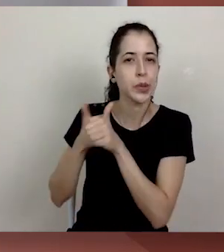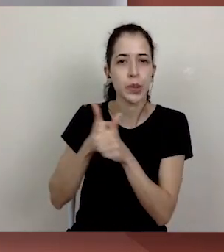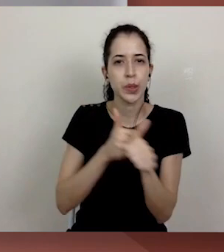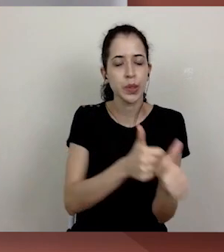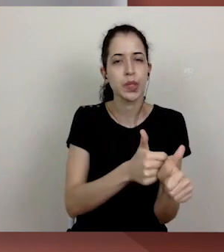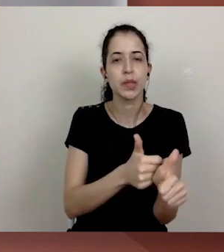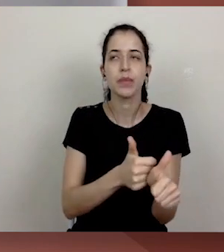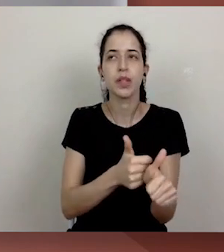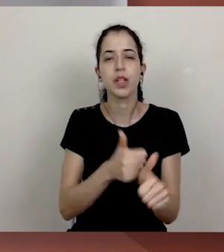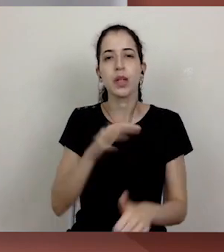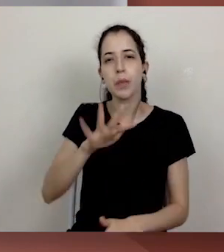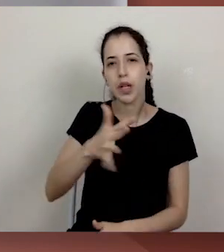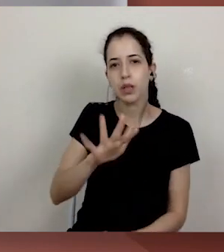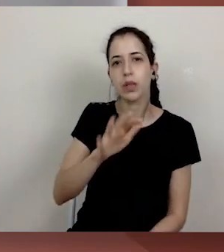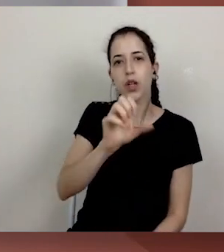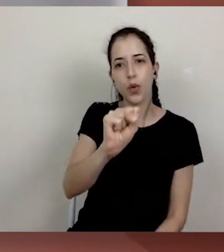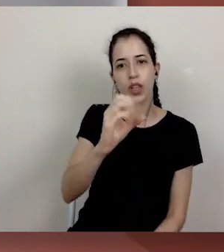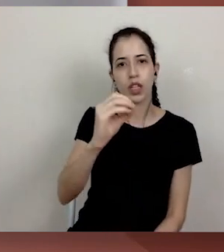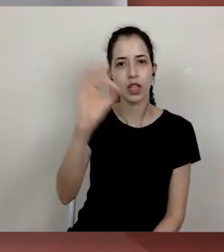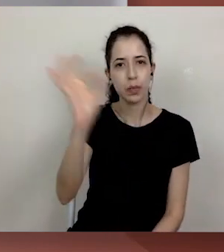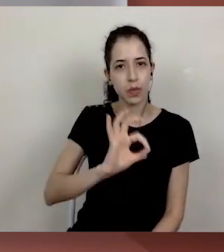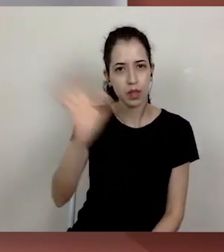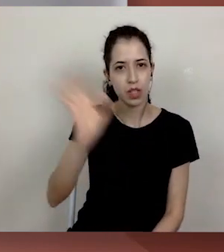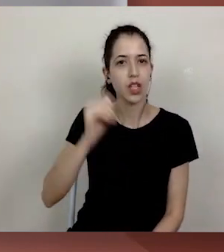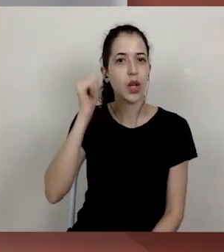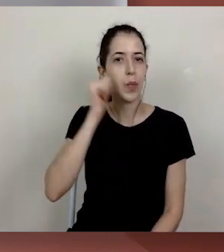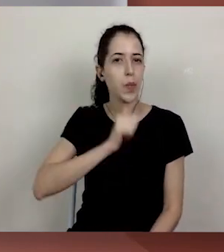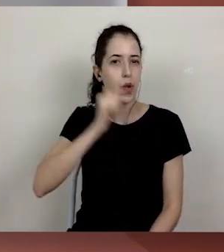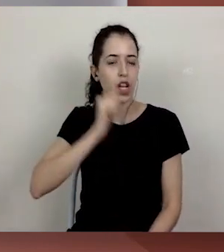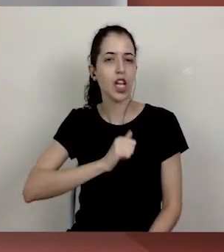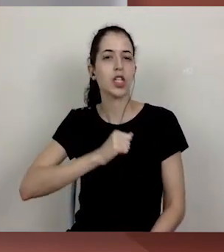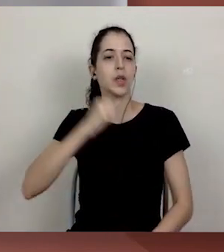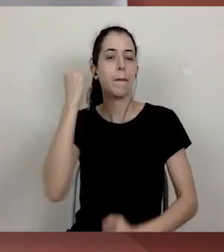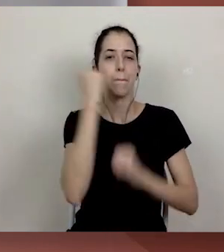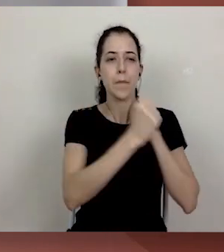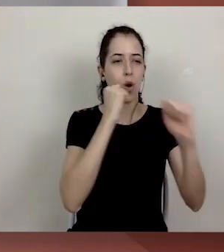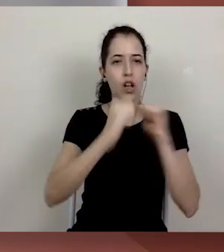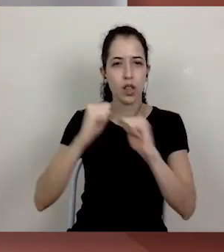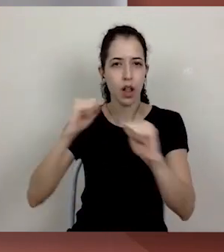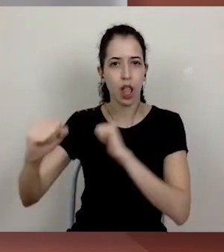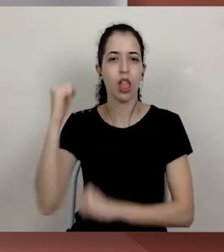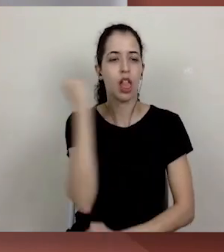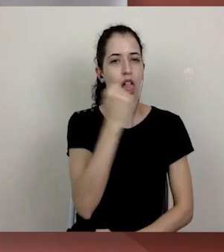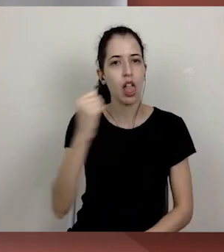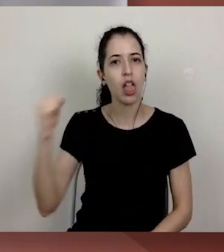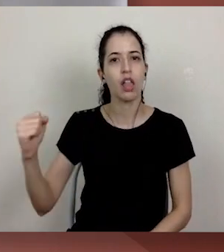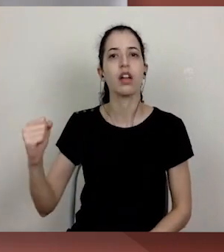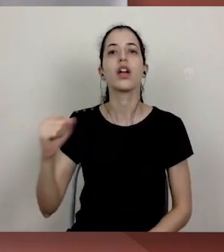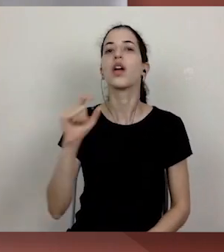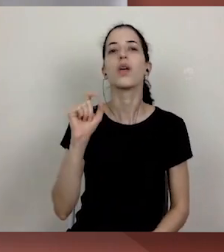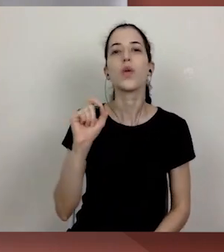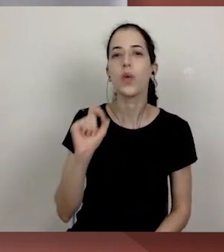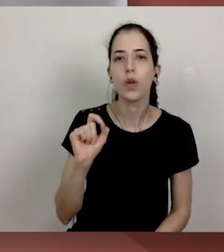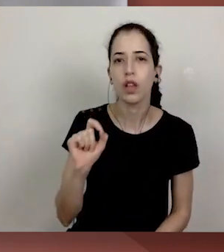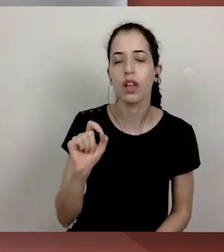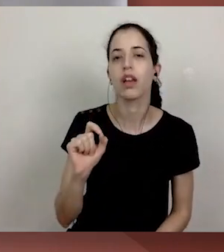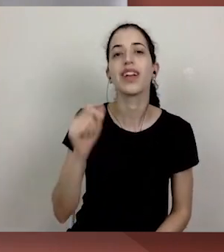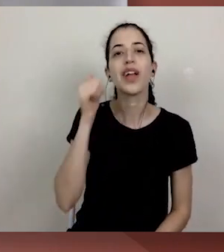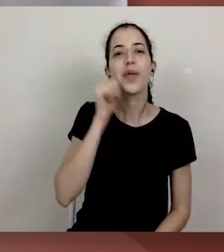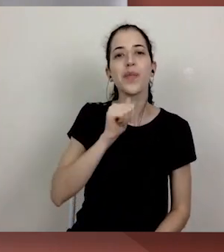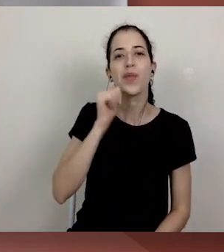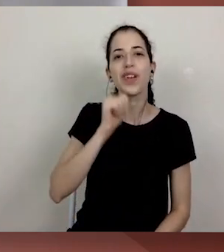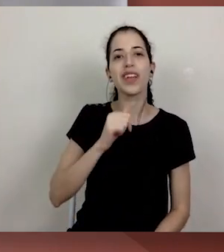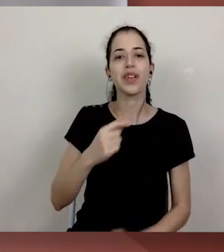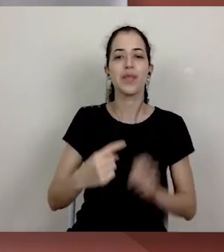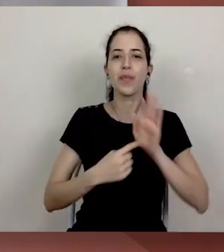Acredita-se que 80% das mulheres mortas pela santa aquisição eram mulheres que